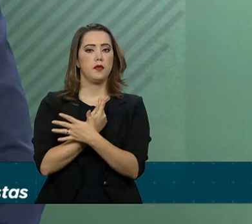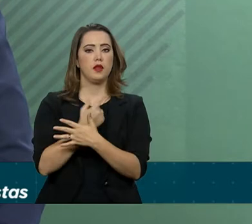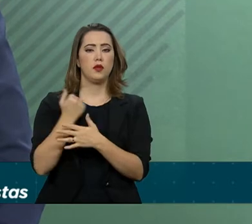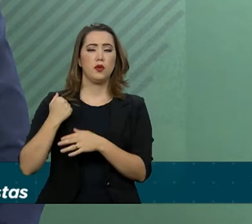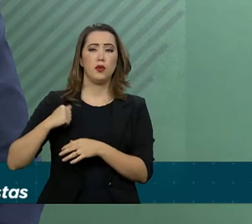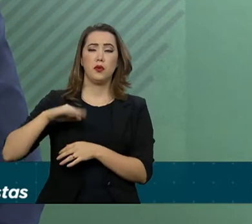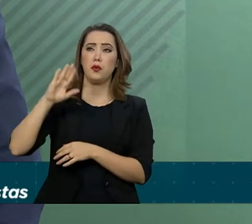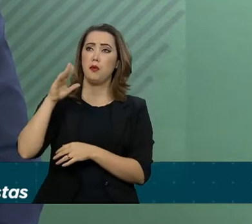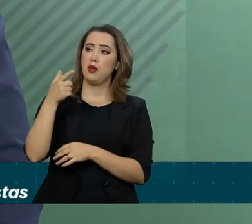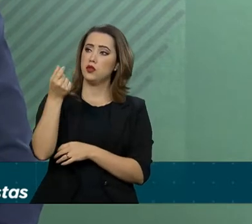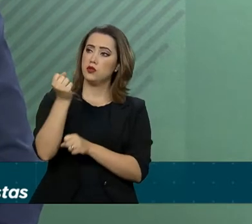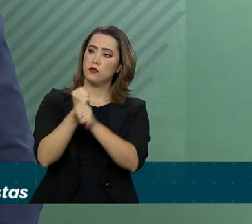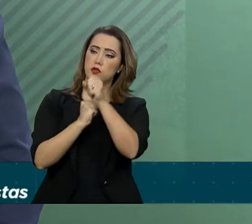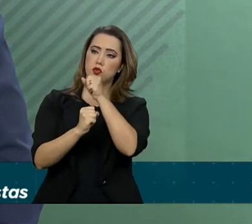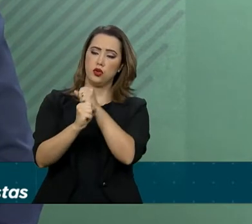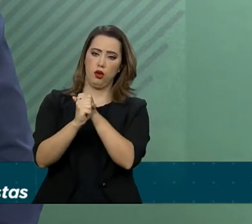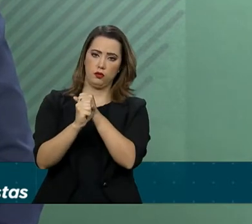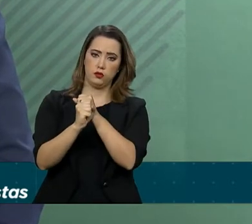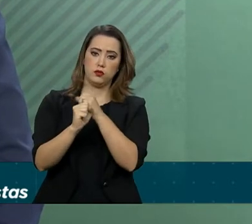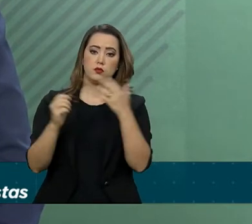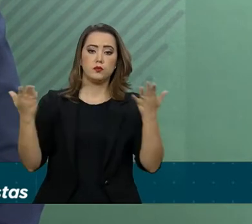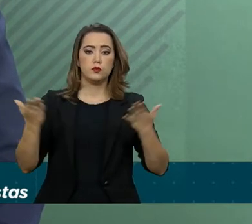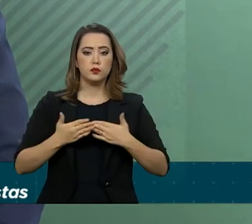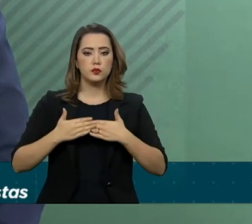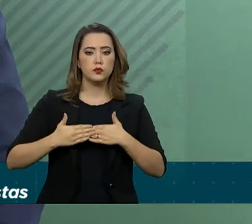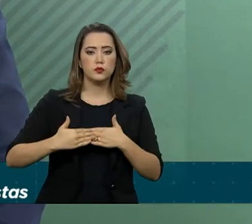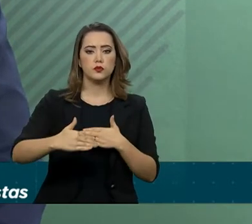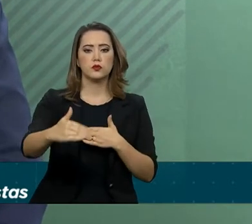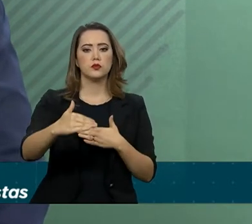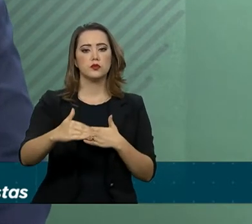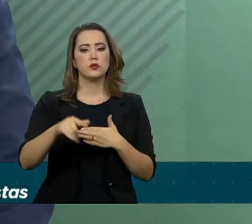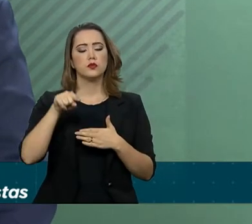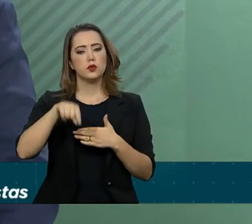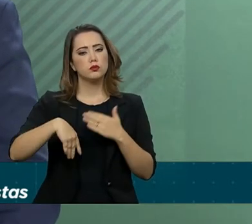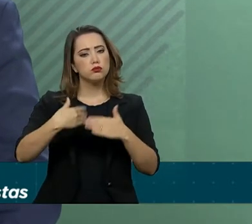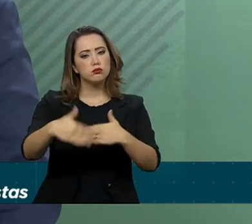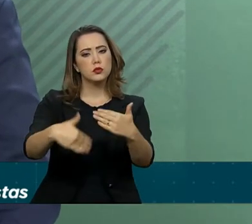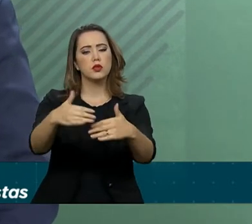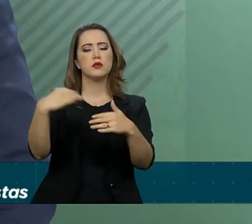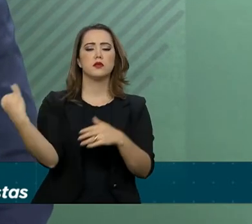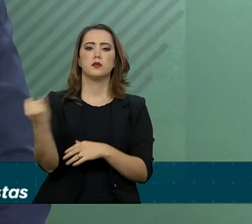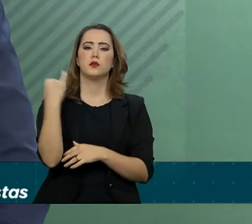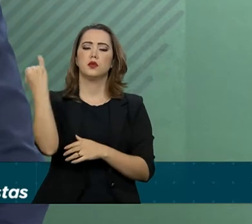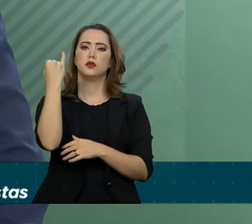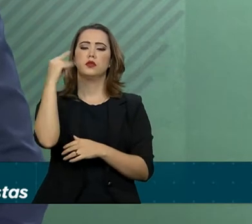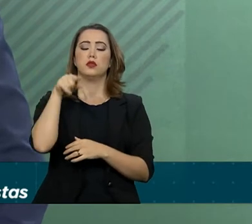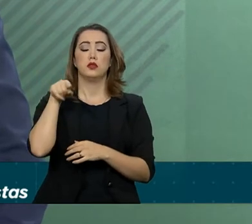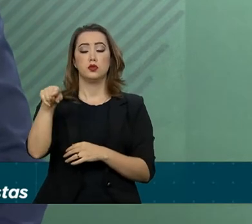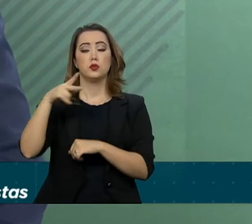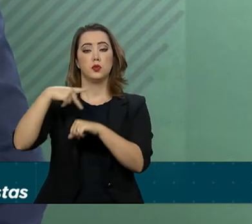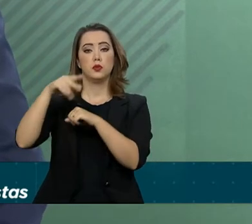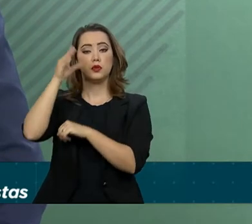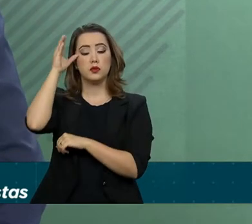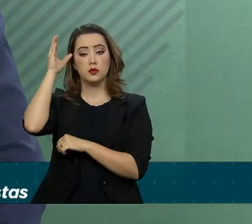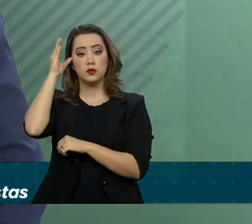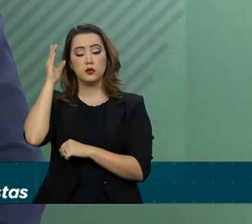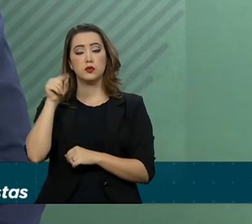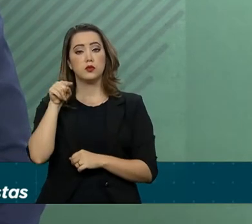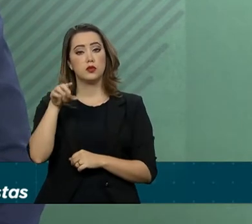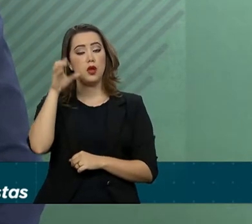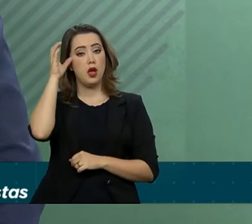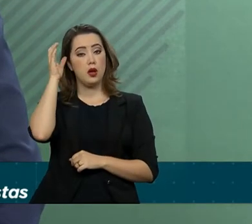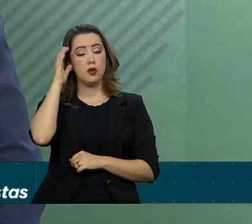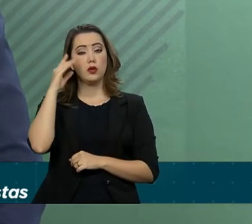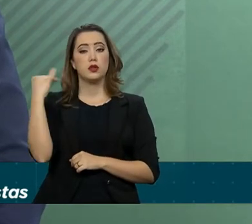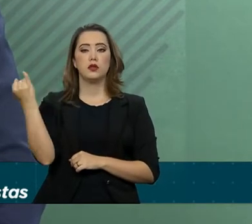há mais de 20 anos e agora eles dão muitos frutos àquele país. A Coreia tem